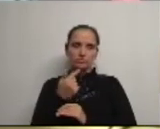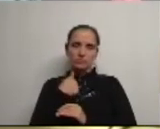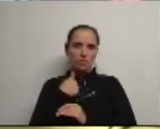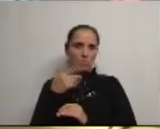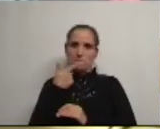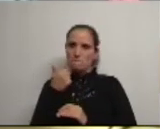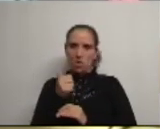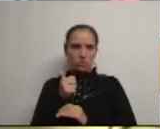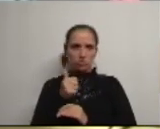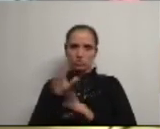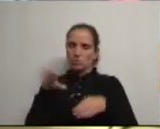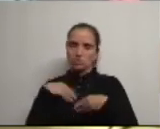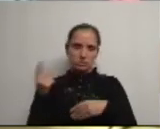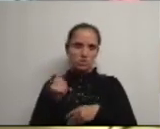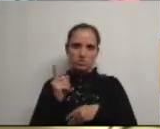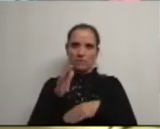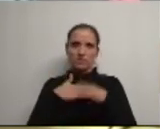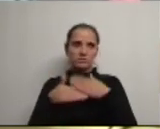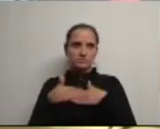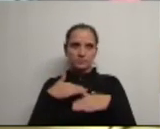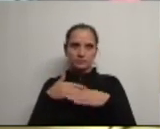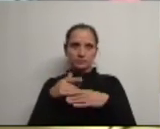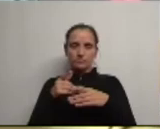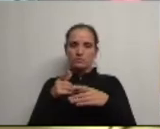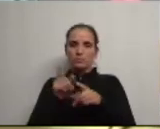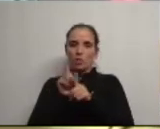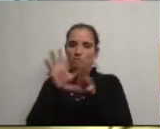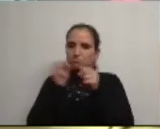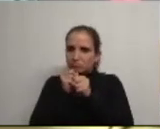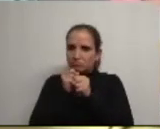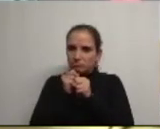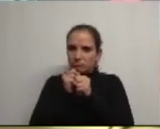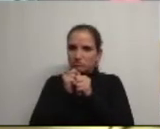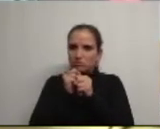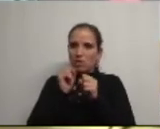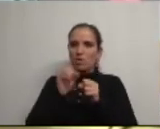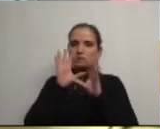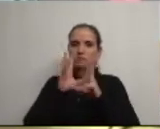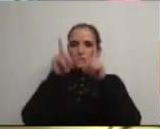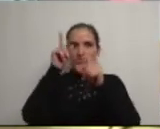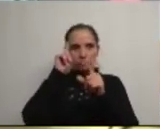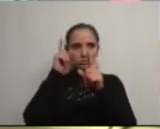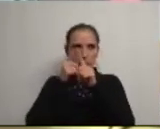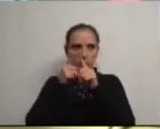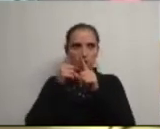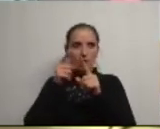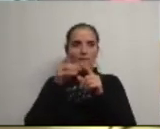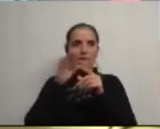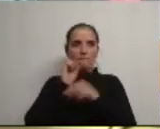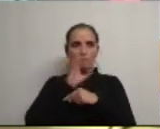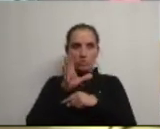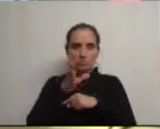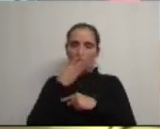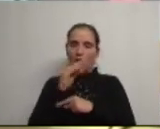não posso não aceito fazer refém de um pseudo ao desenvolvimento a formação